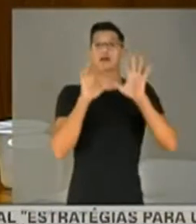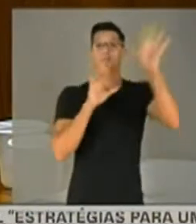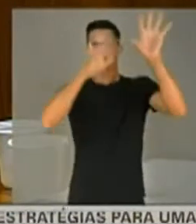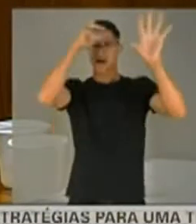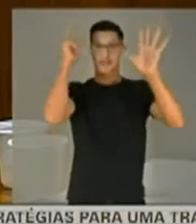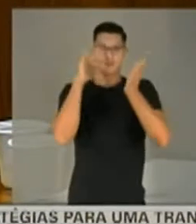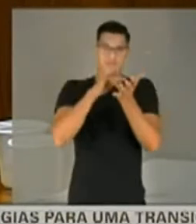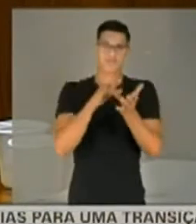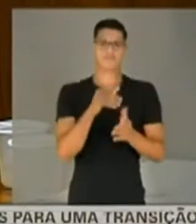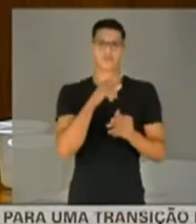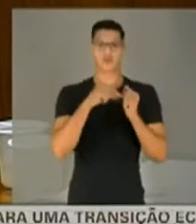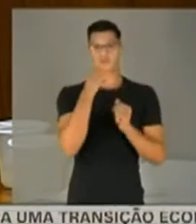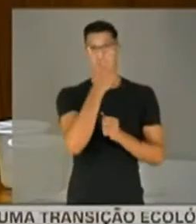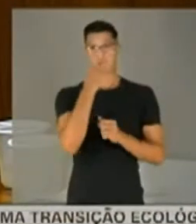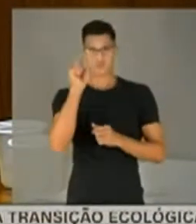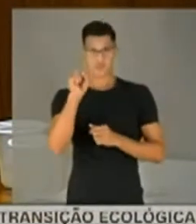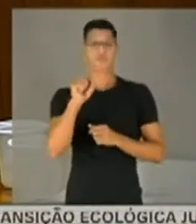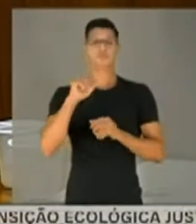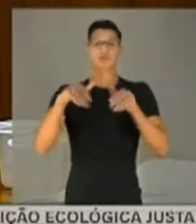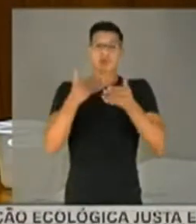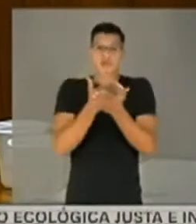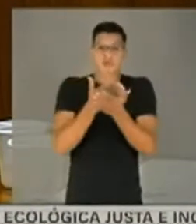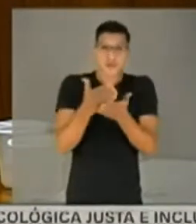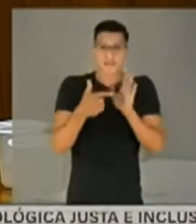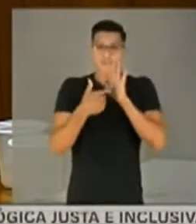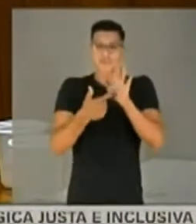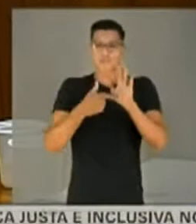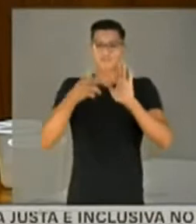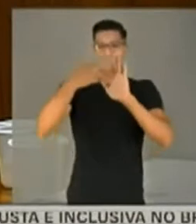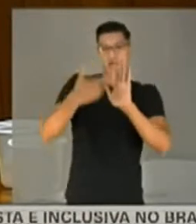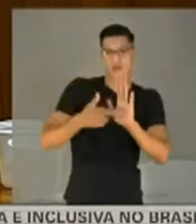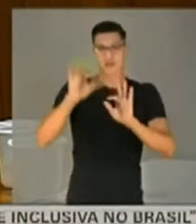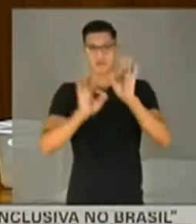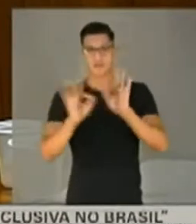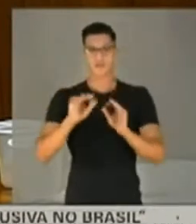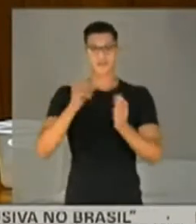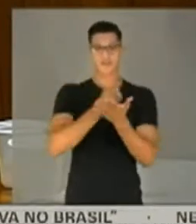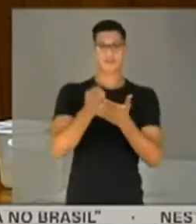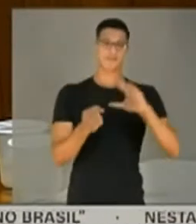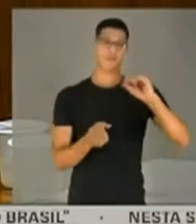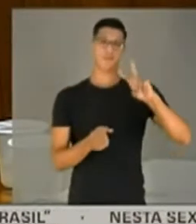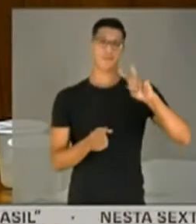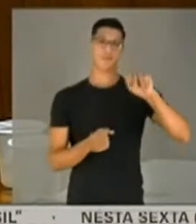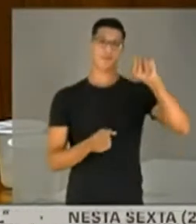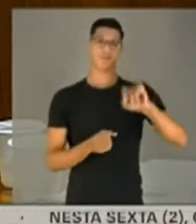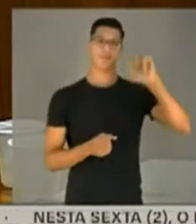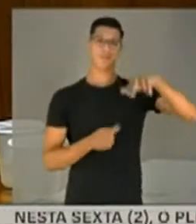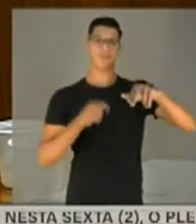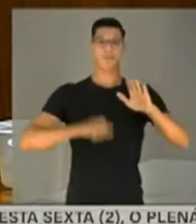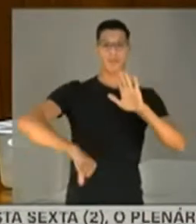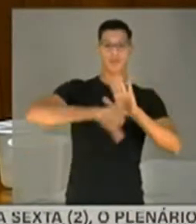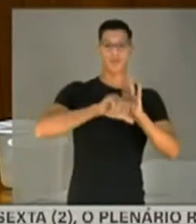318. Quando você faz aí indícios de irregularidades no contrato da Covaxin, nós temos ali o crime de